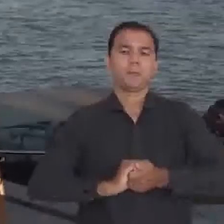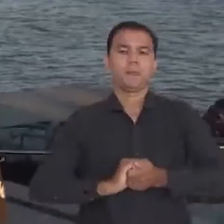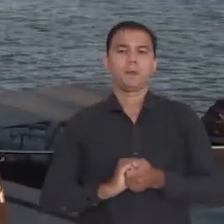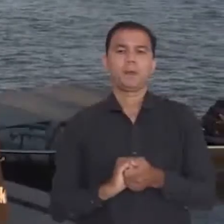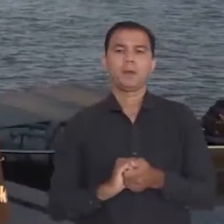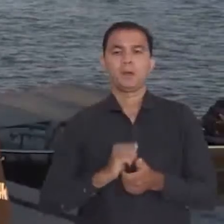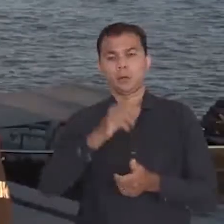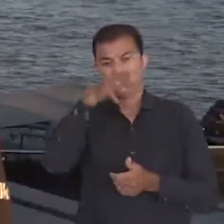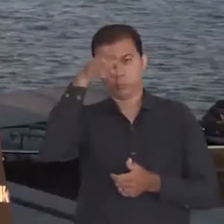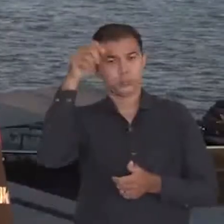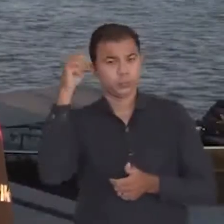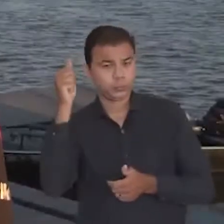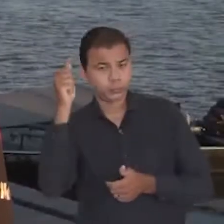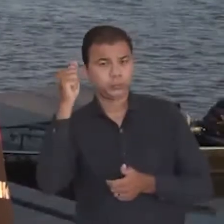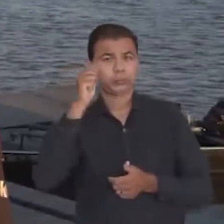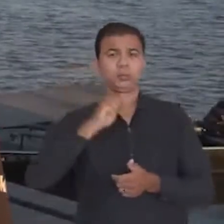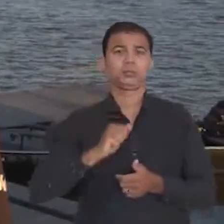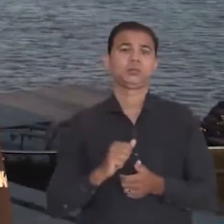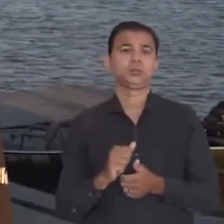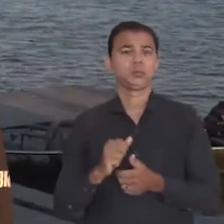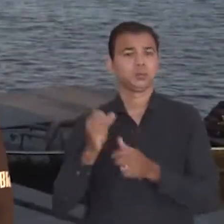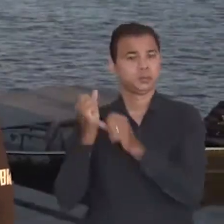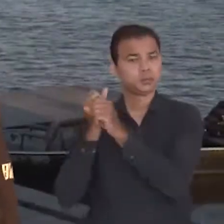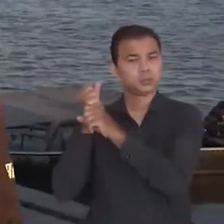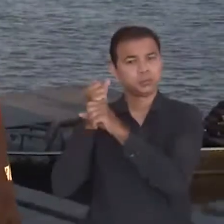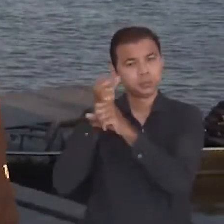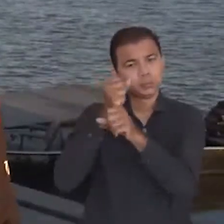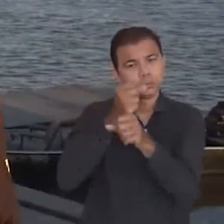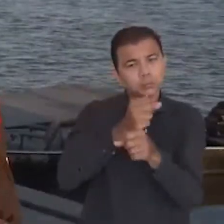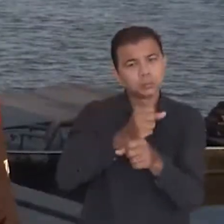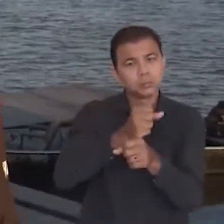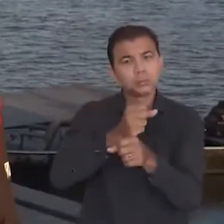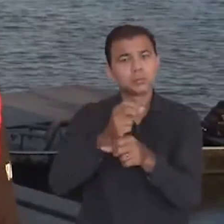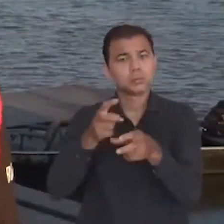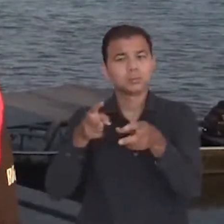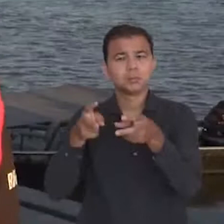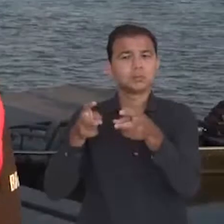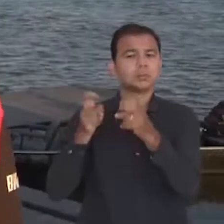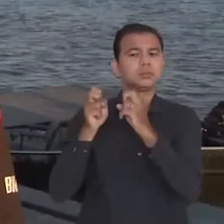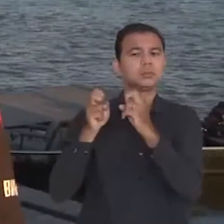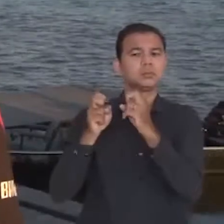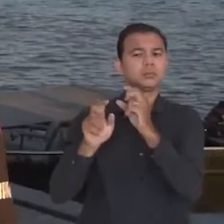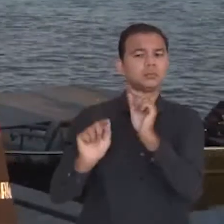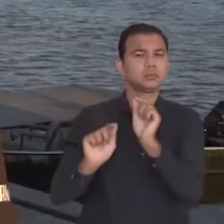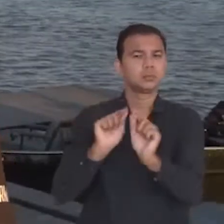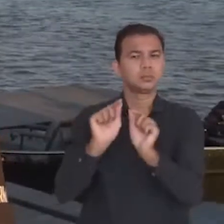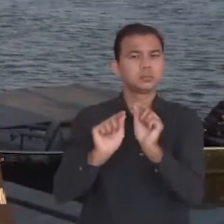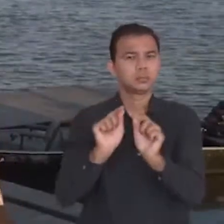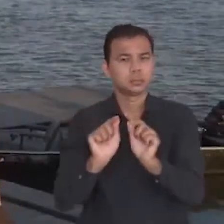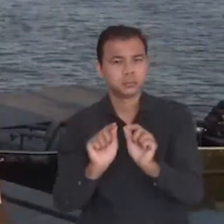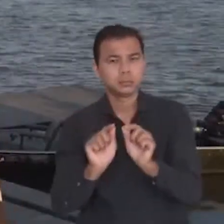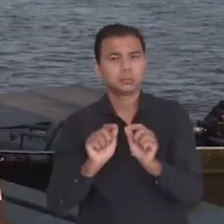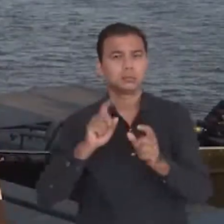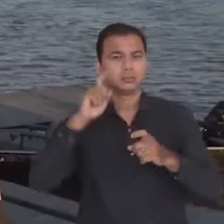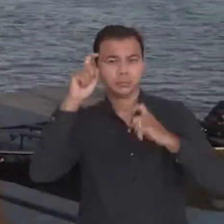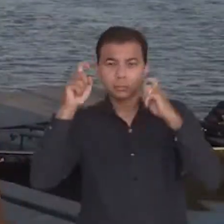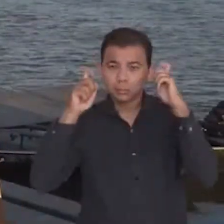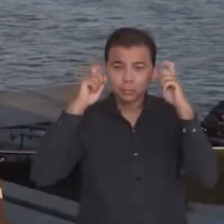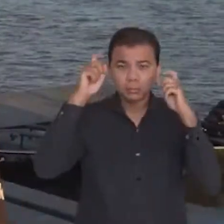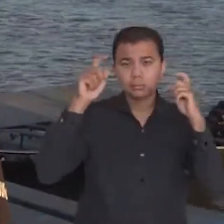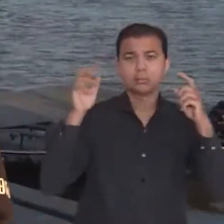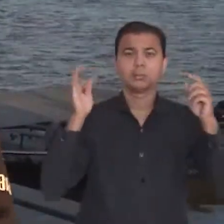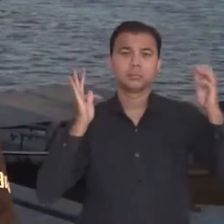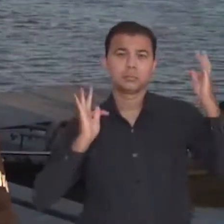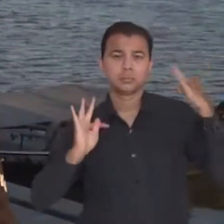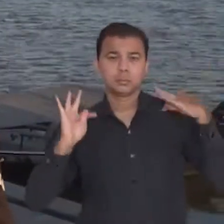O estado, pelo que a gente vem vendo nos últimos anos, ele vem fazendo isso de uma forma muito